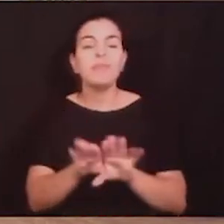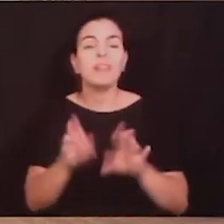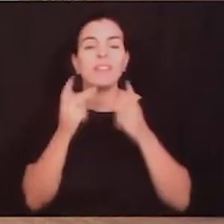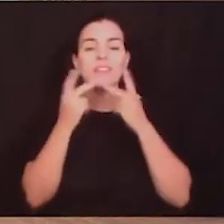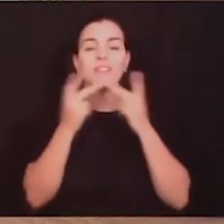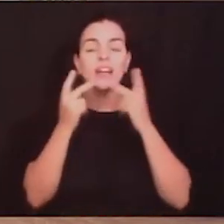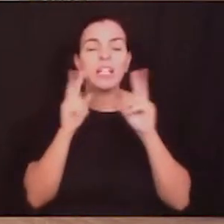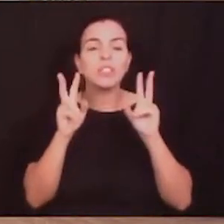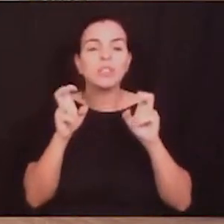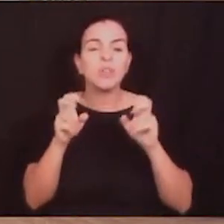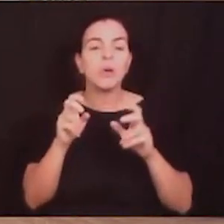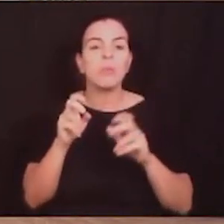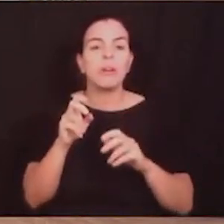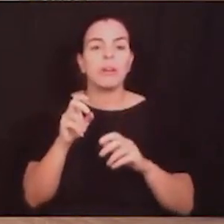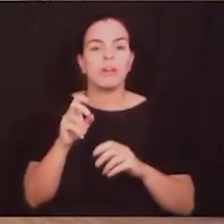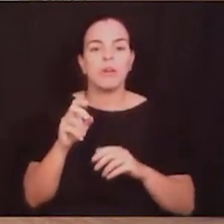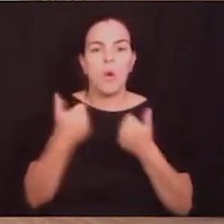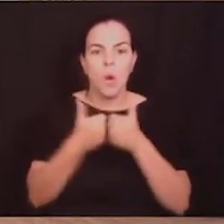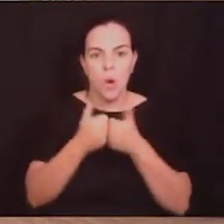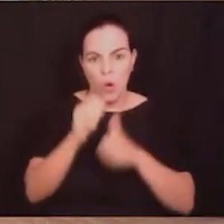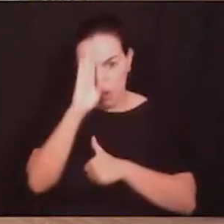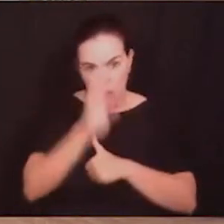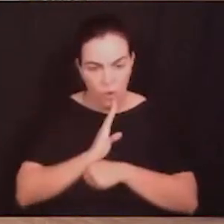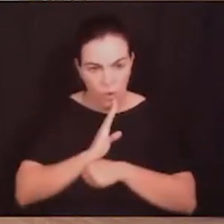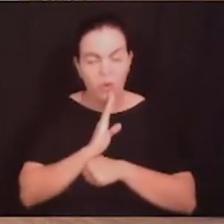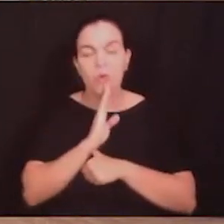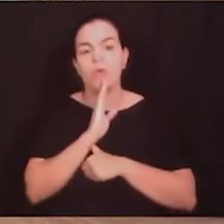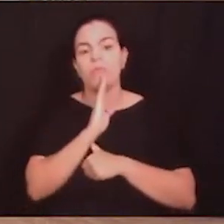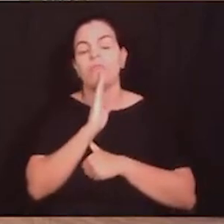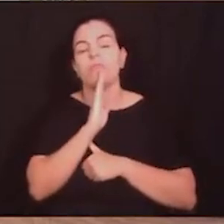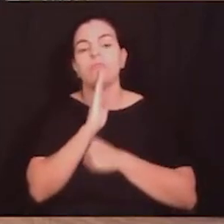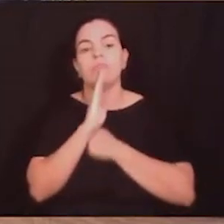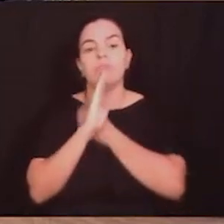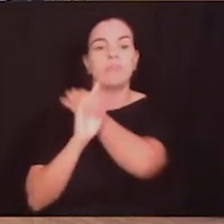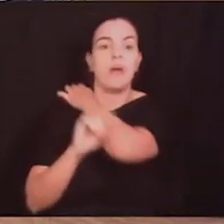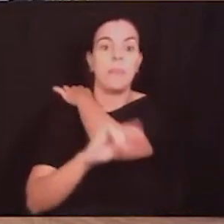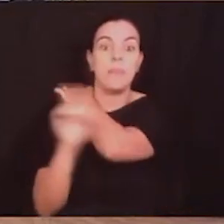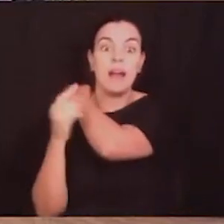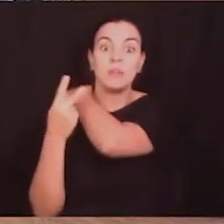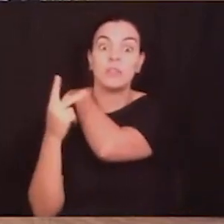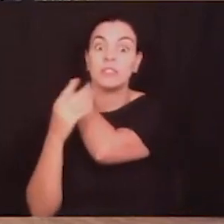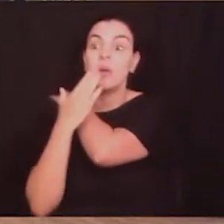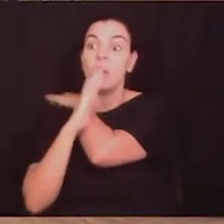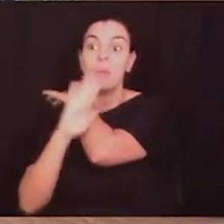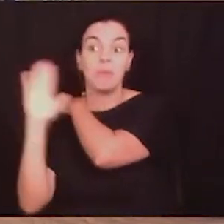prefeito, ou candidato do partido de Vossa Excelência agora, já abriu mão do tarifa zero.